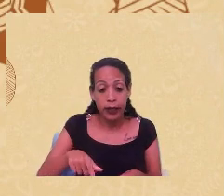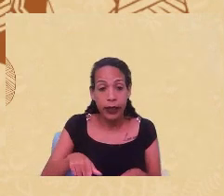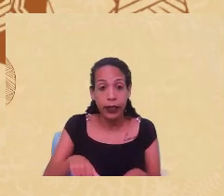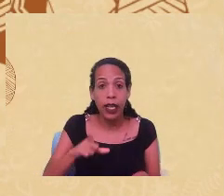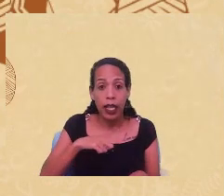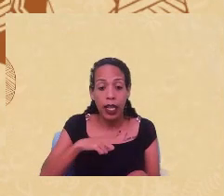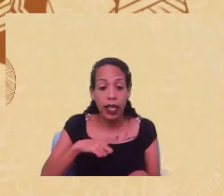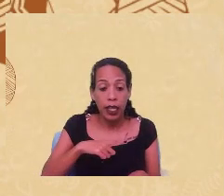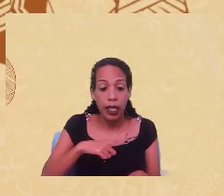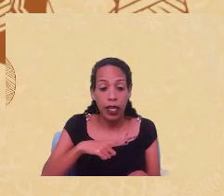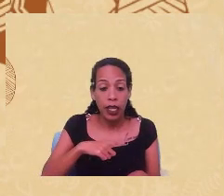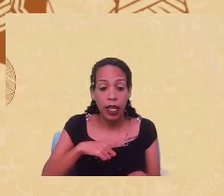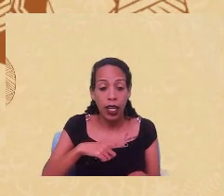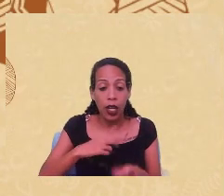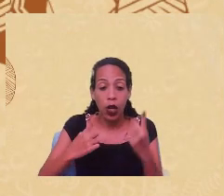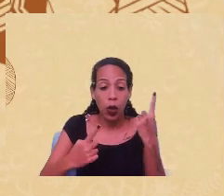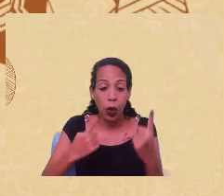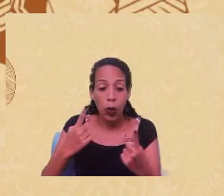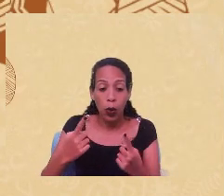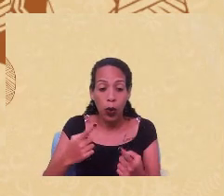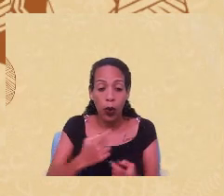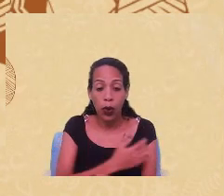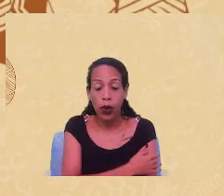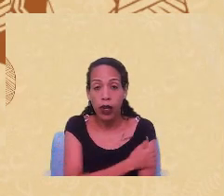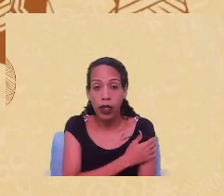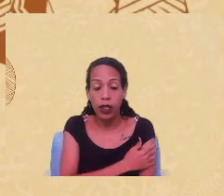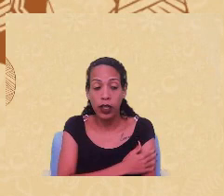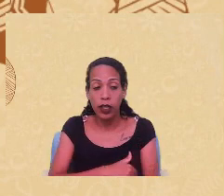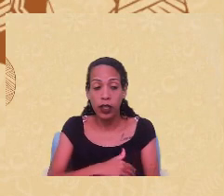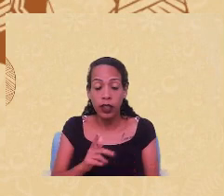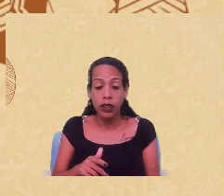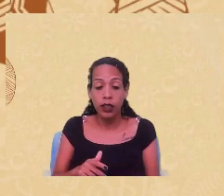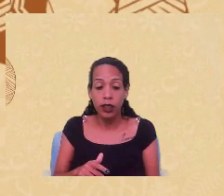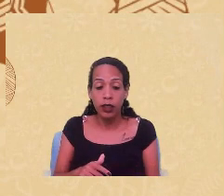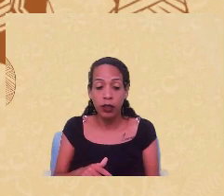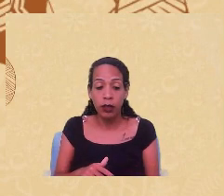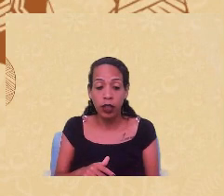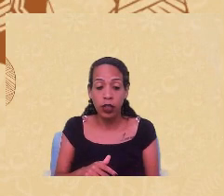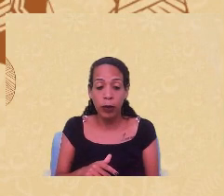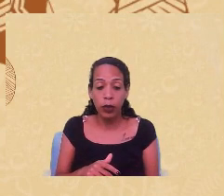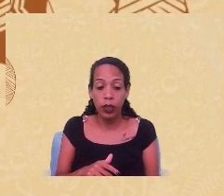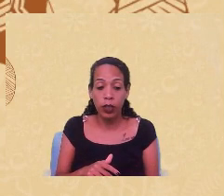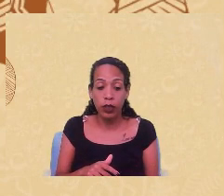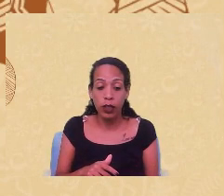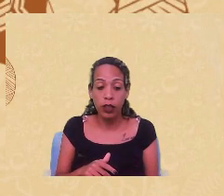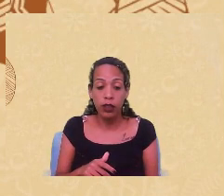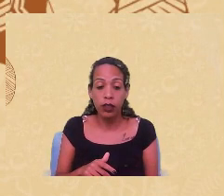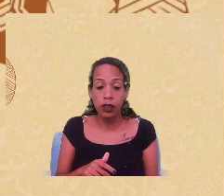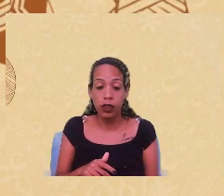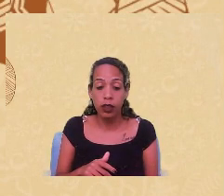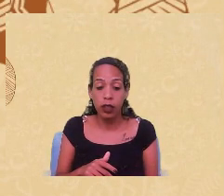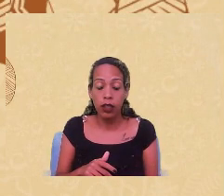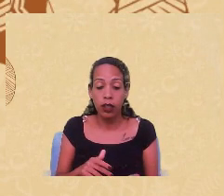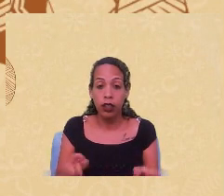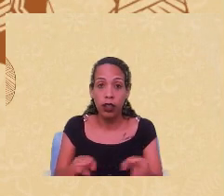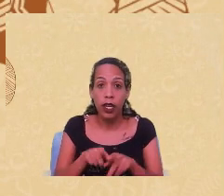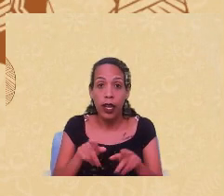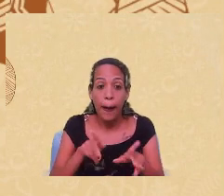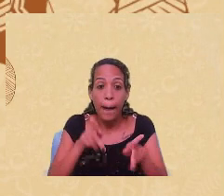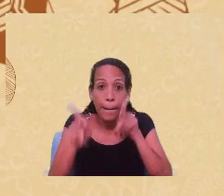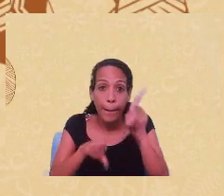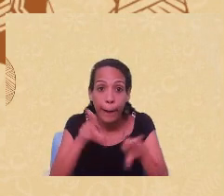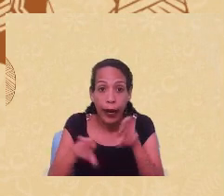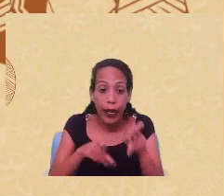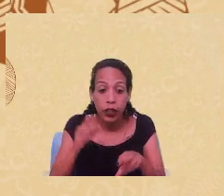um dos objetivos dessa campanha, ela objetivava a inclusão de práticas de culturas afro